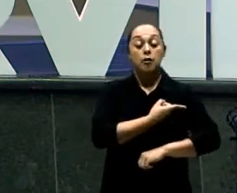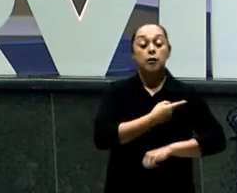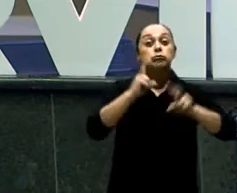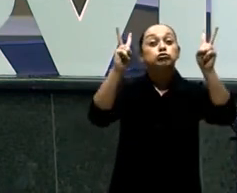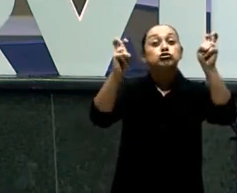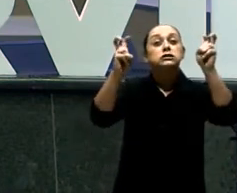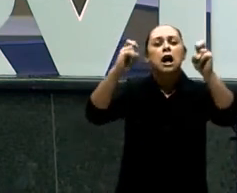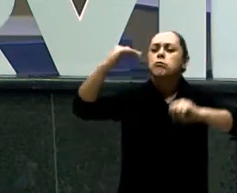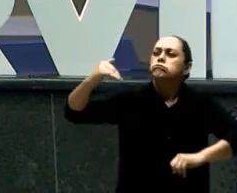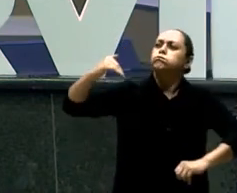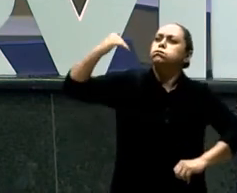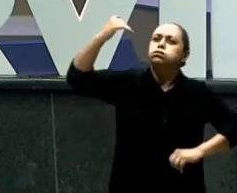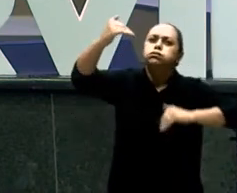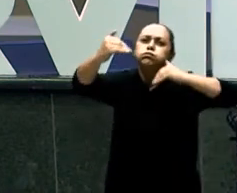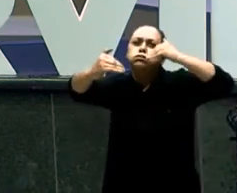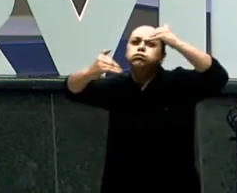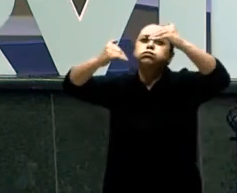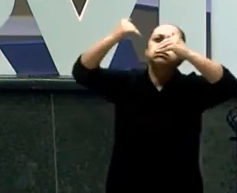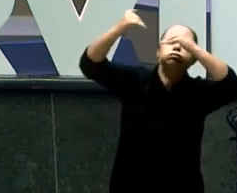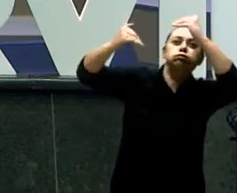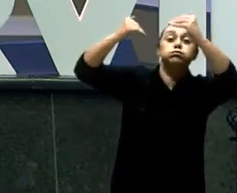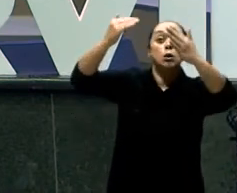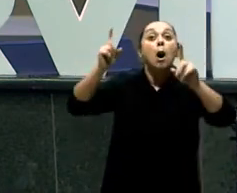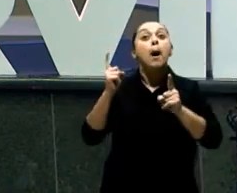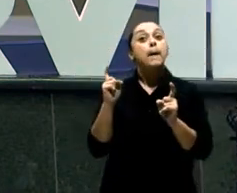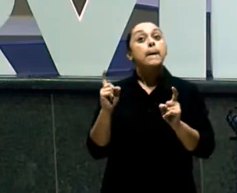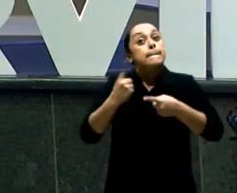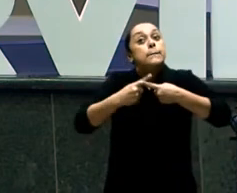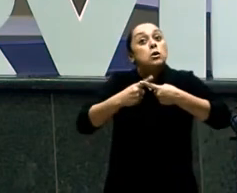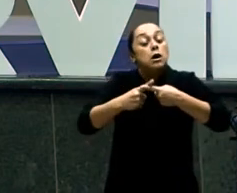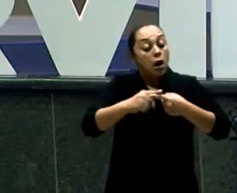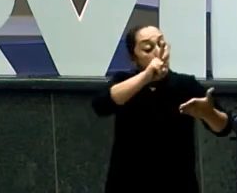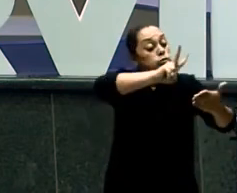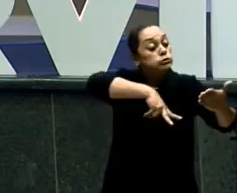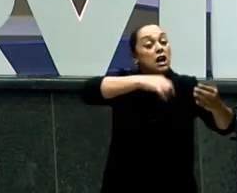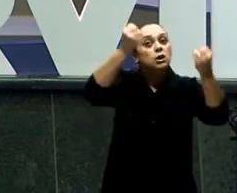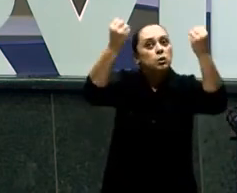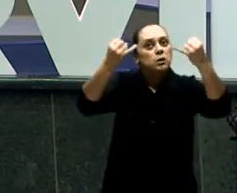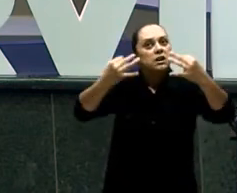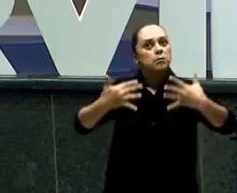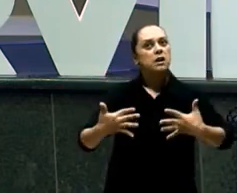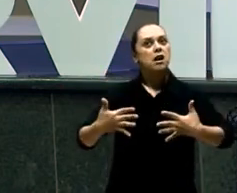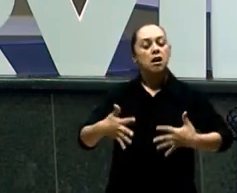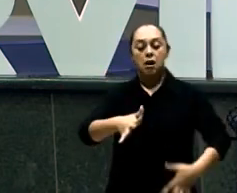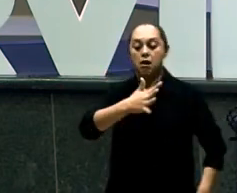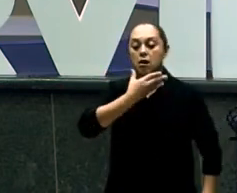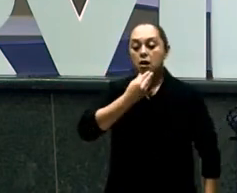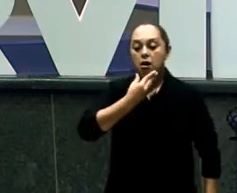O texto diz E os meninos cresceram A palavra crescer Aqui no hebraico Ela